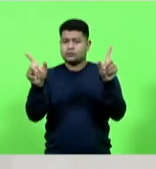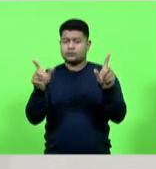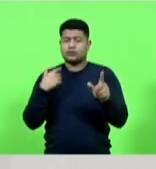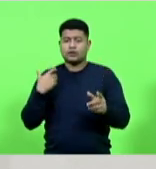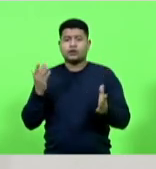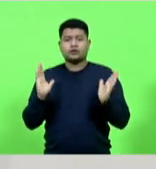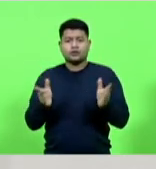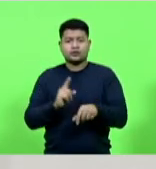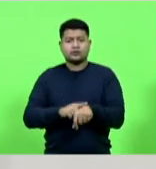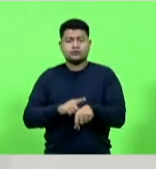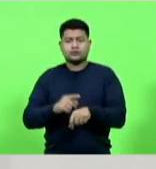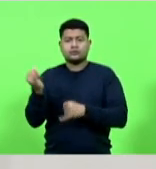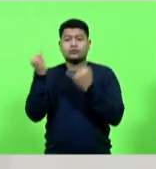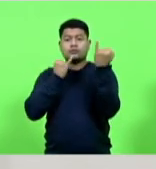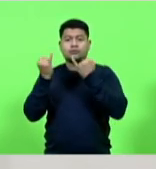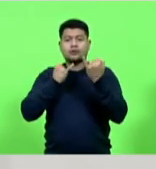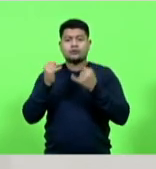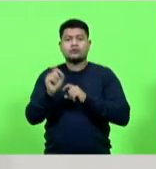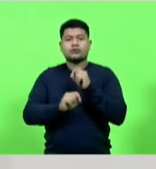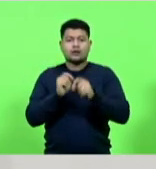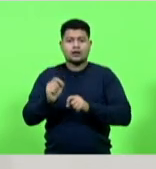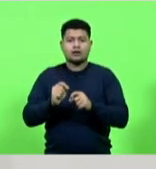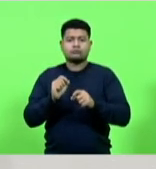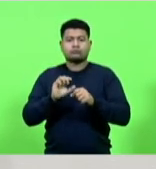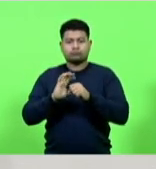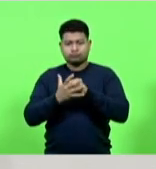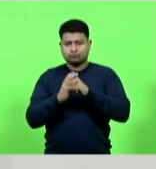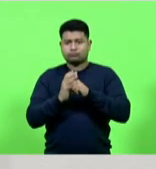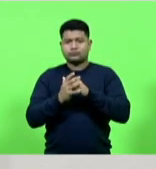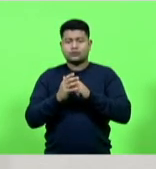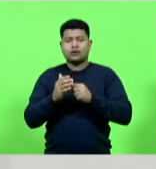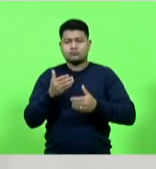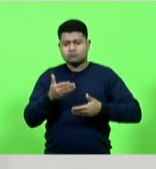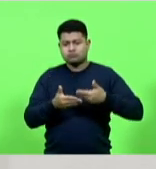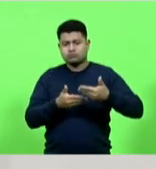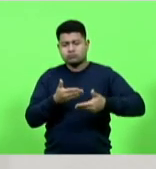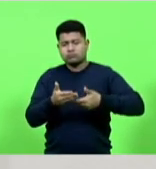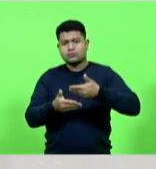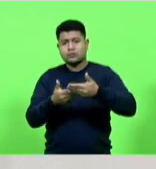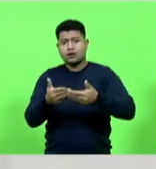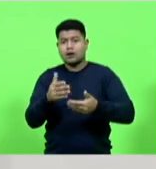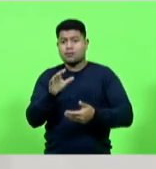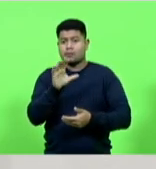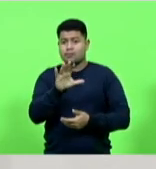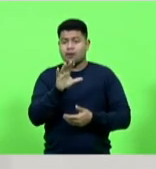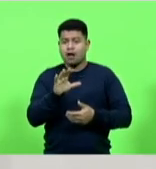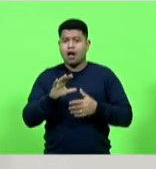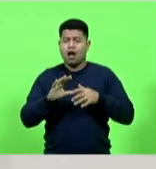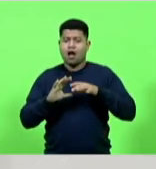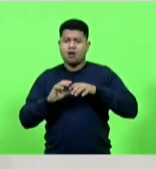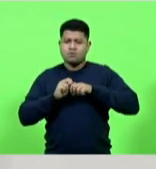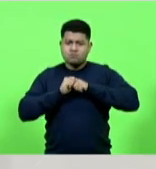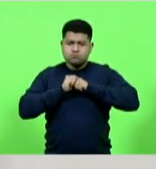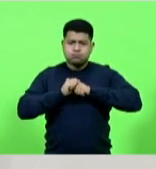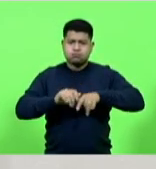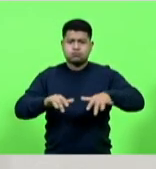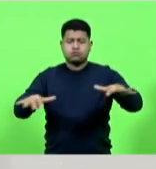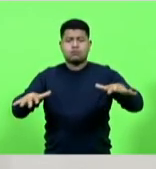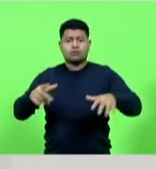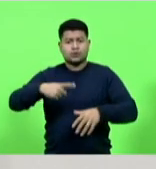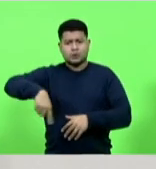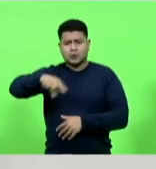se tinha informação de um vírus que se propagava de forma ameaçadora mas ele ainda não era uma realidade para nós